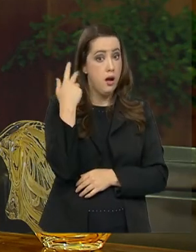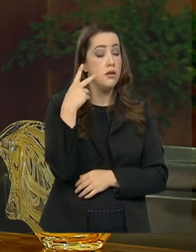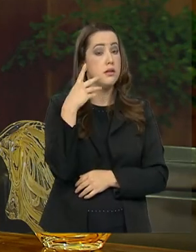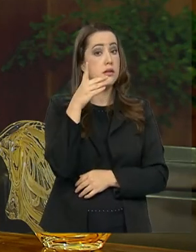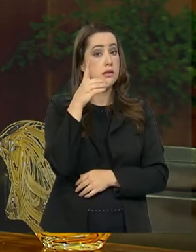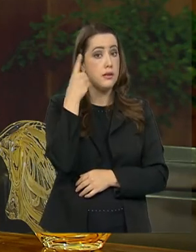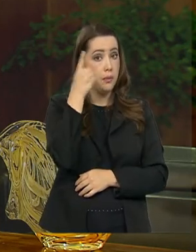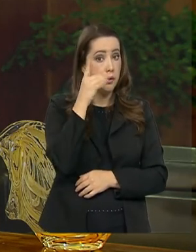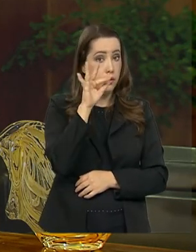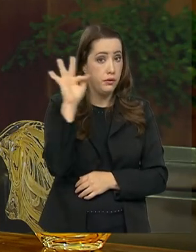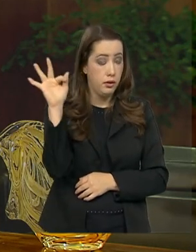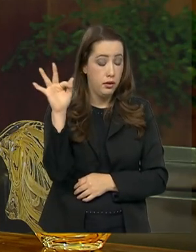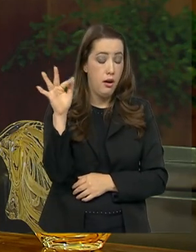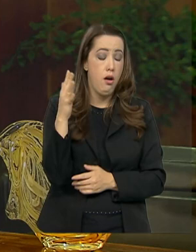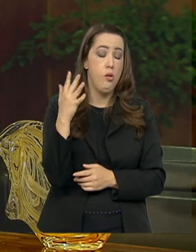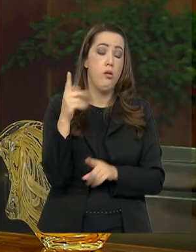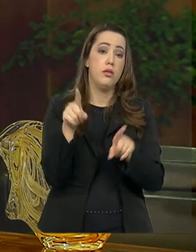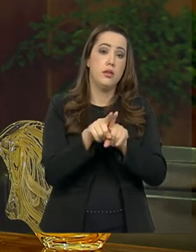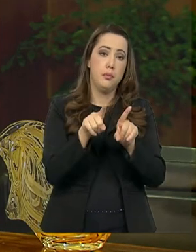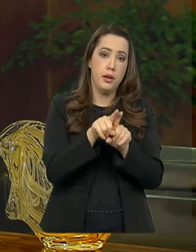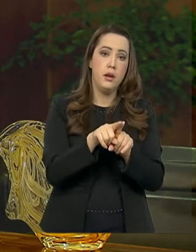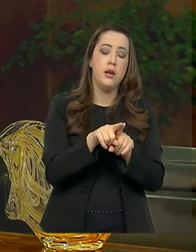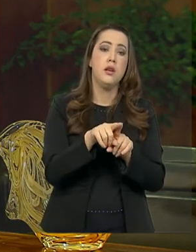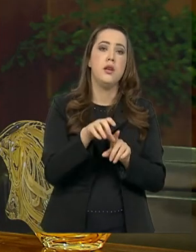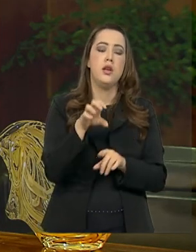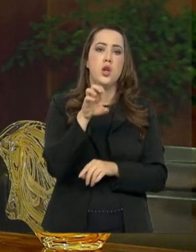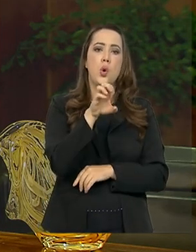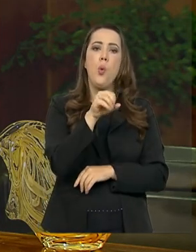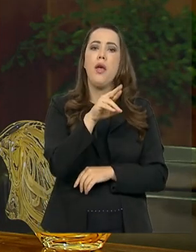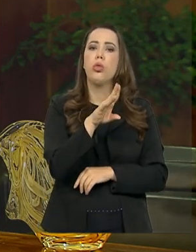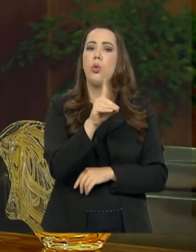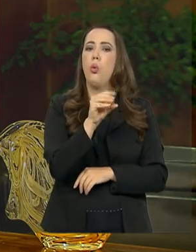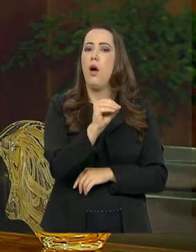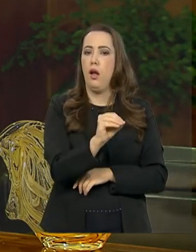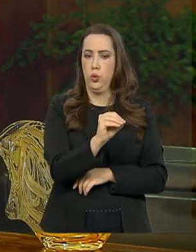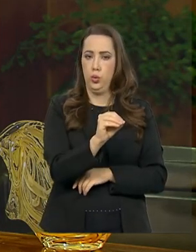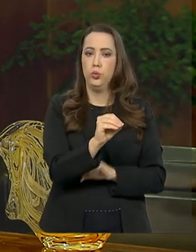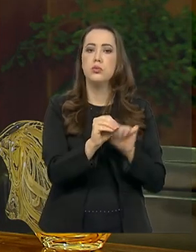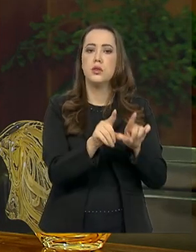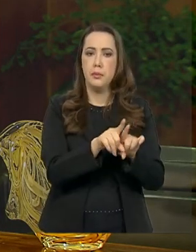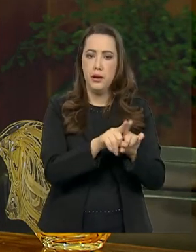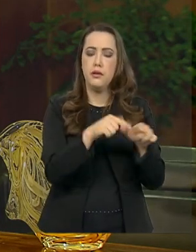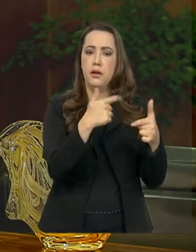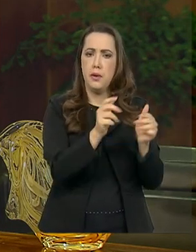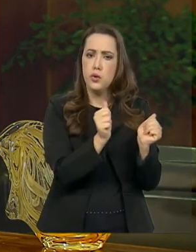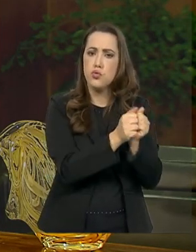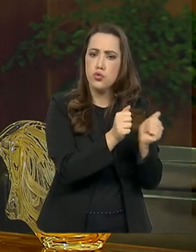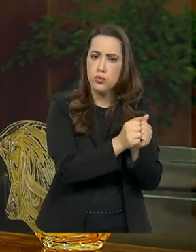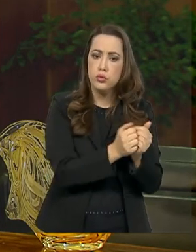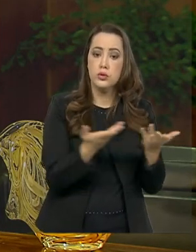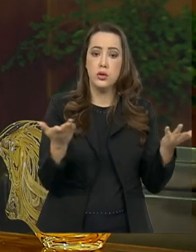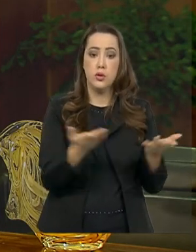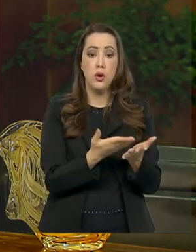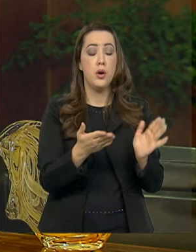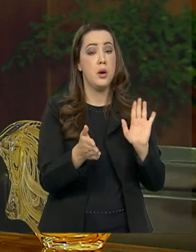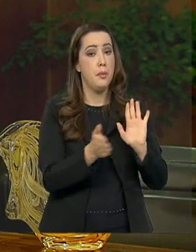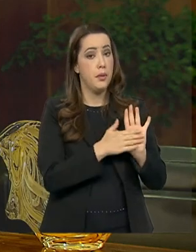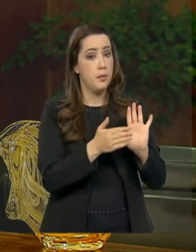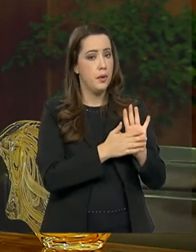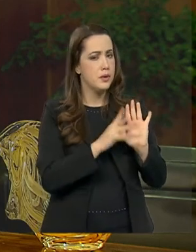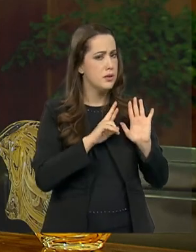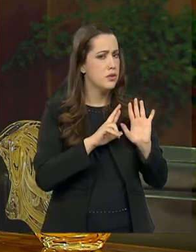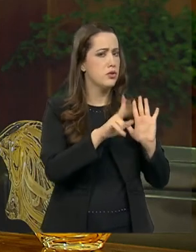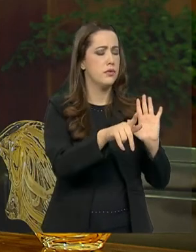Bolsonaro com quem trabalhei no gabinete também. É muito inovador tudo o que nós fazemos aqui, o governo vem com uma proposta diferente, o presidente Jair Bolsonaro